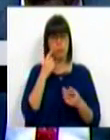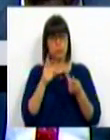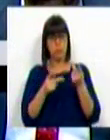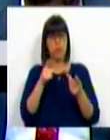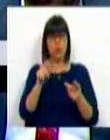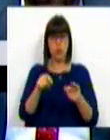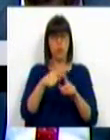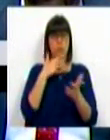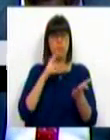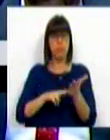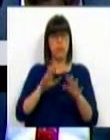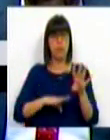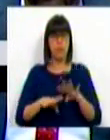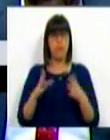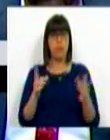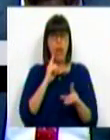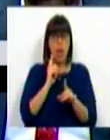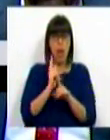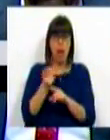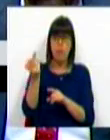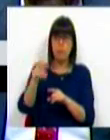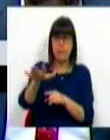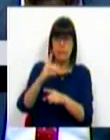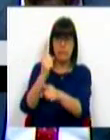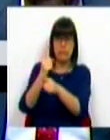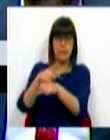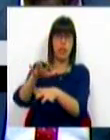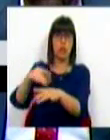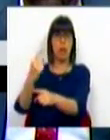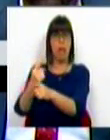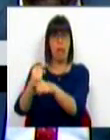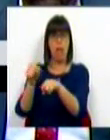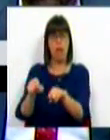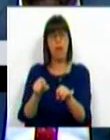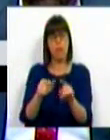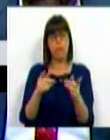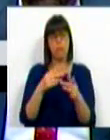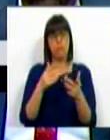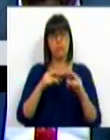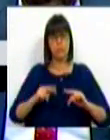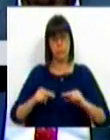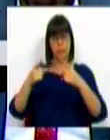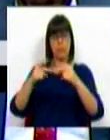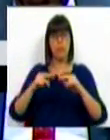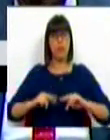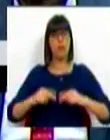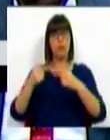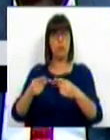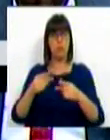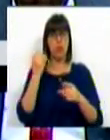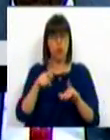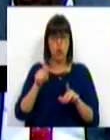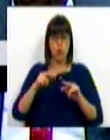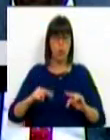devem ser realizados, onde os factos ocorreram. E portanto, a deslocação de